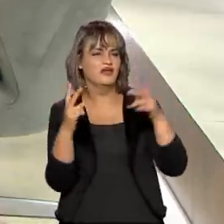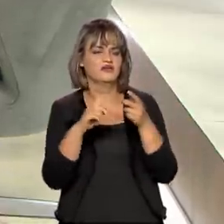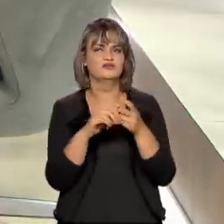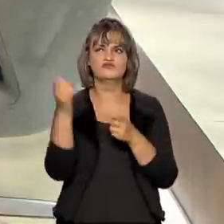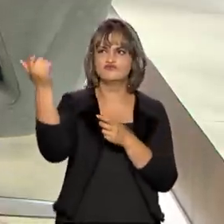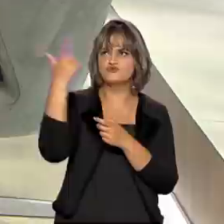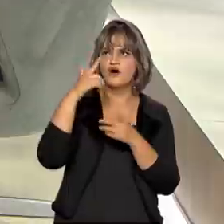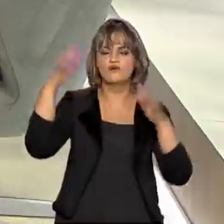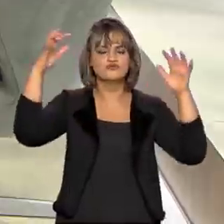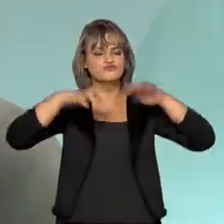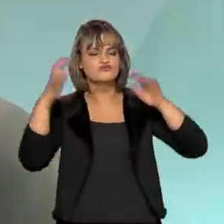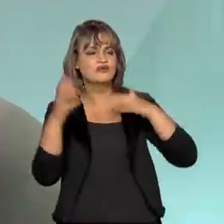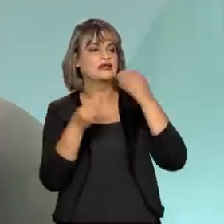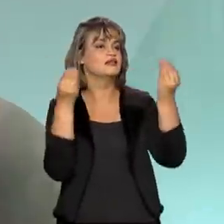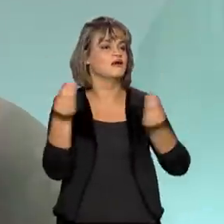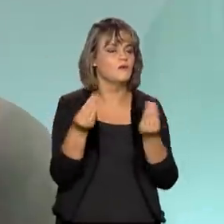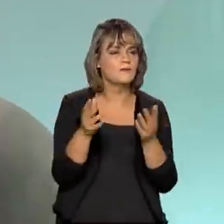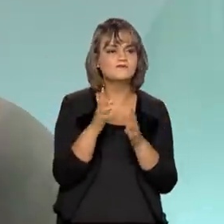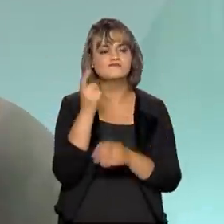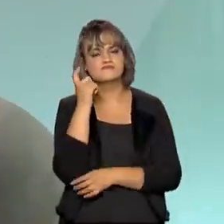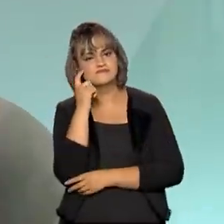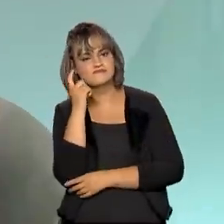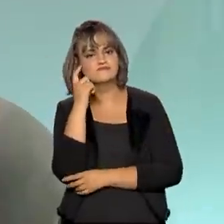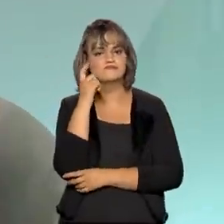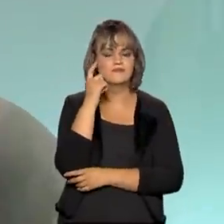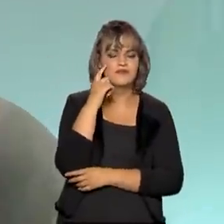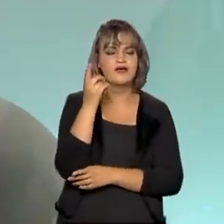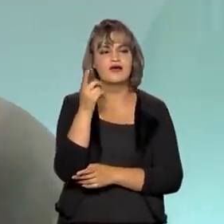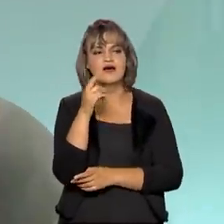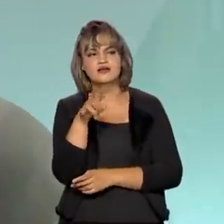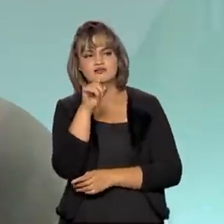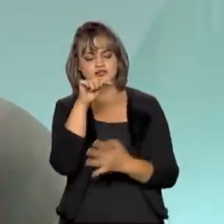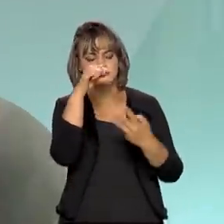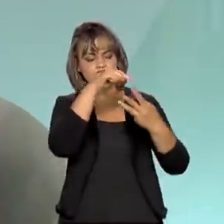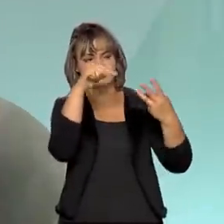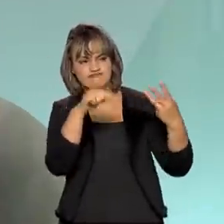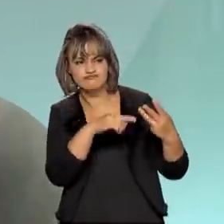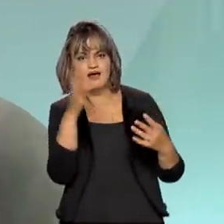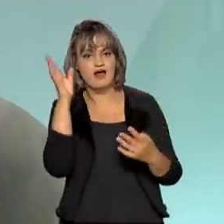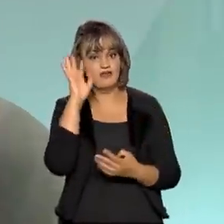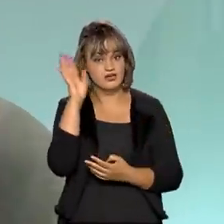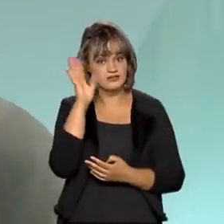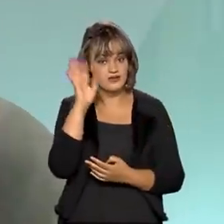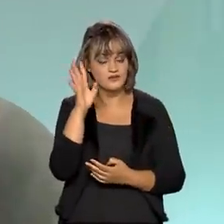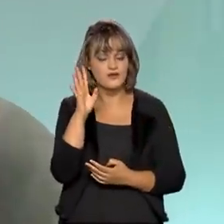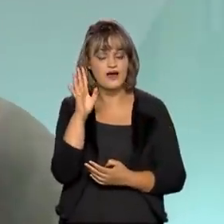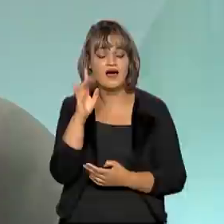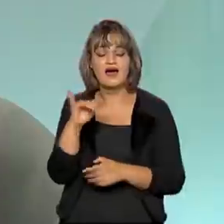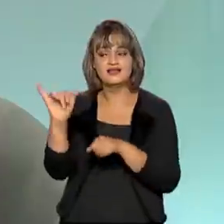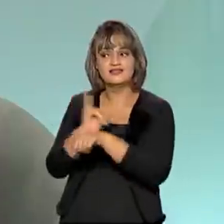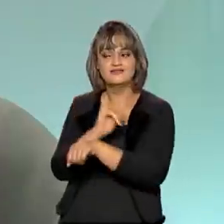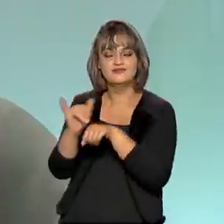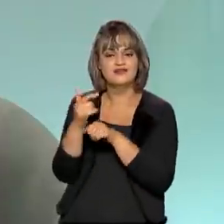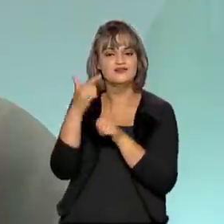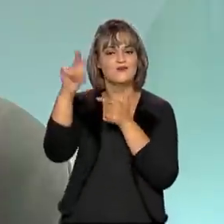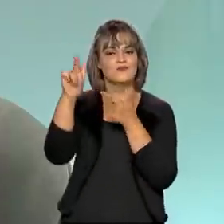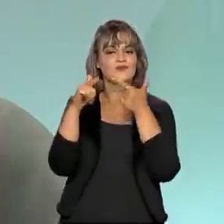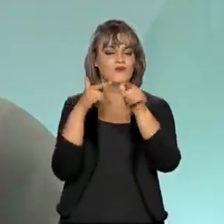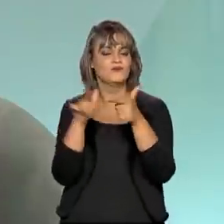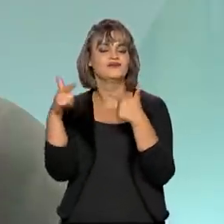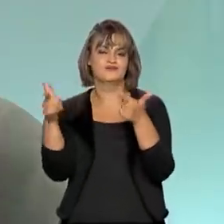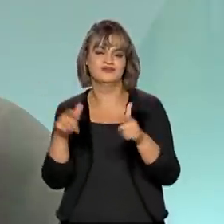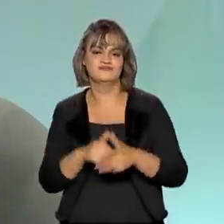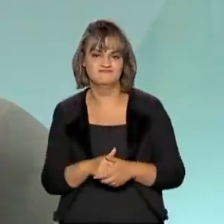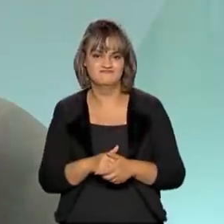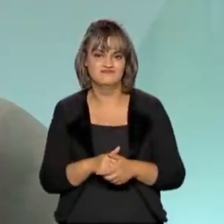estão se caracterizando, e, na medida da evolução desses elementos, medidas adicionais são adotadas quando necessário.